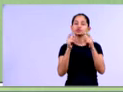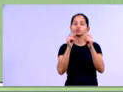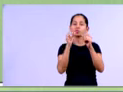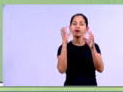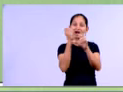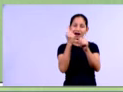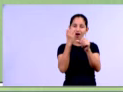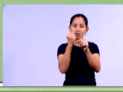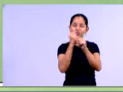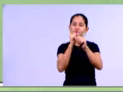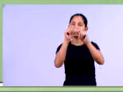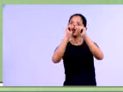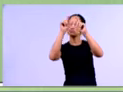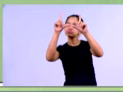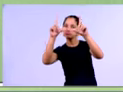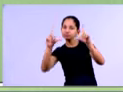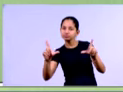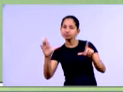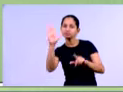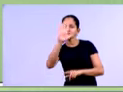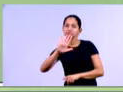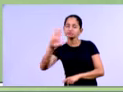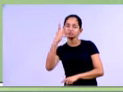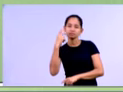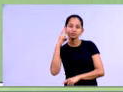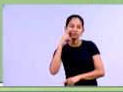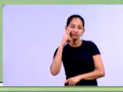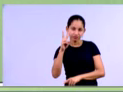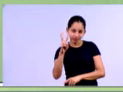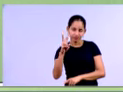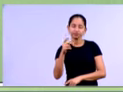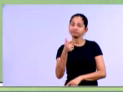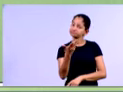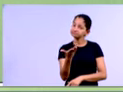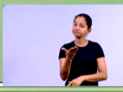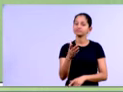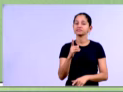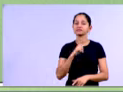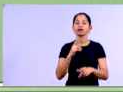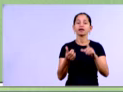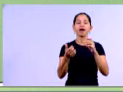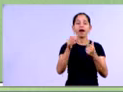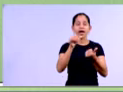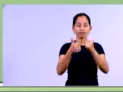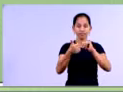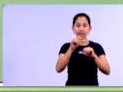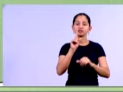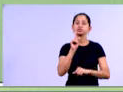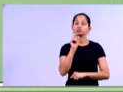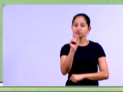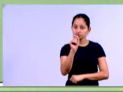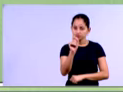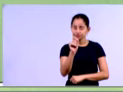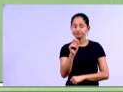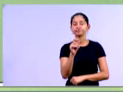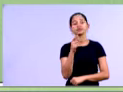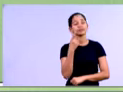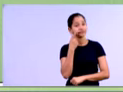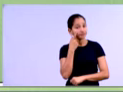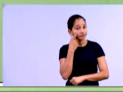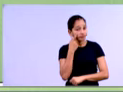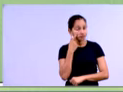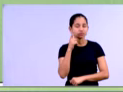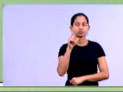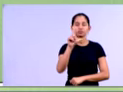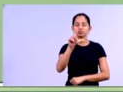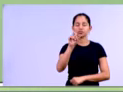né, e encontramos aí 24,83%. A nossa análise, verifica-se que o lucro bruto da